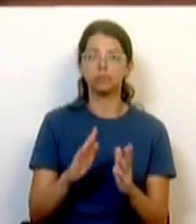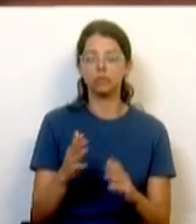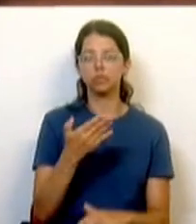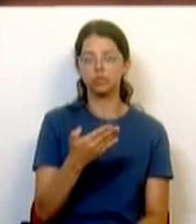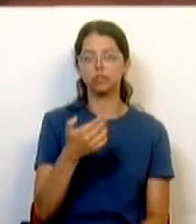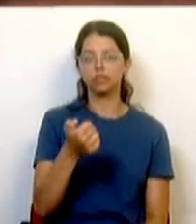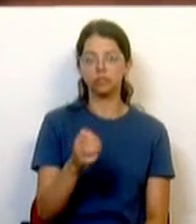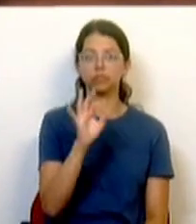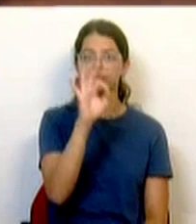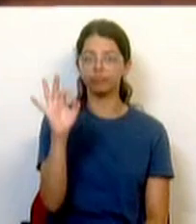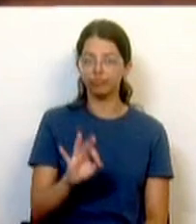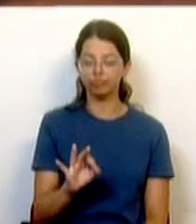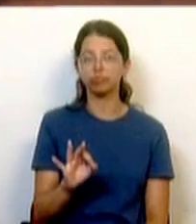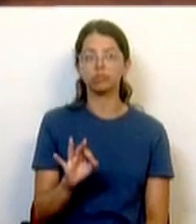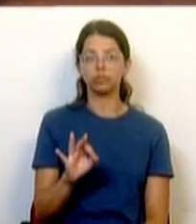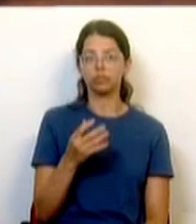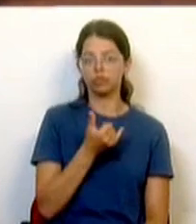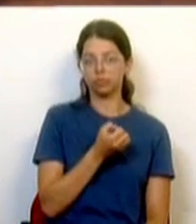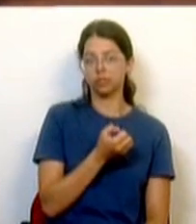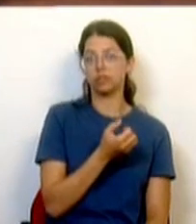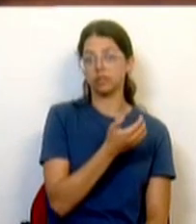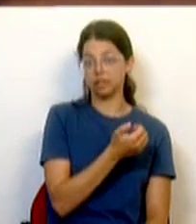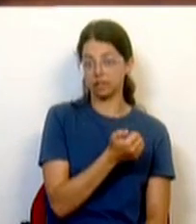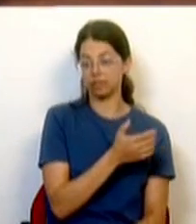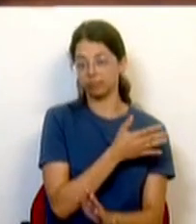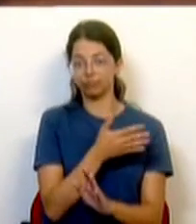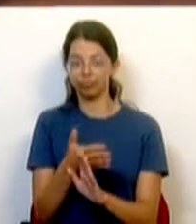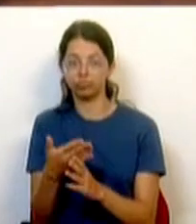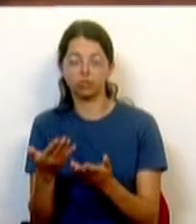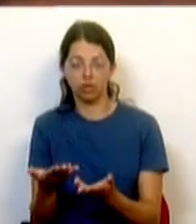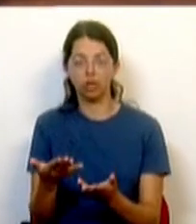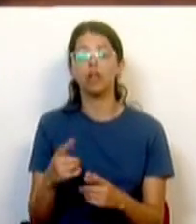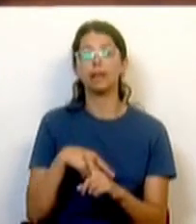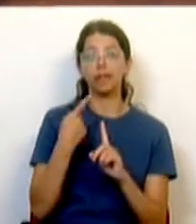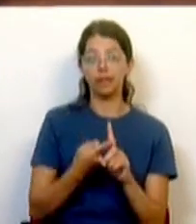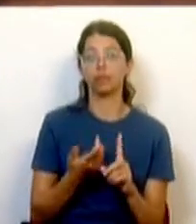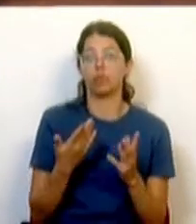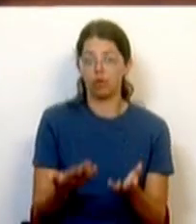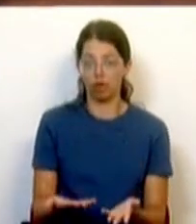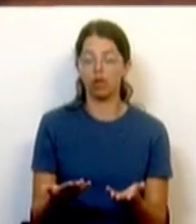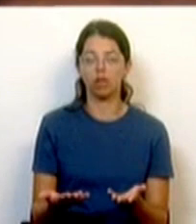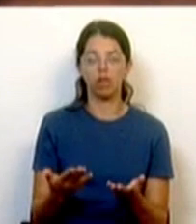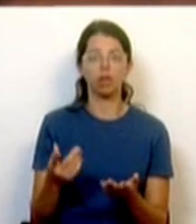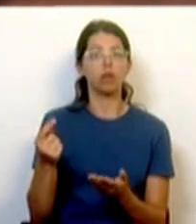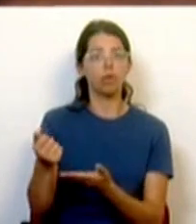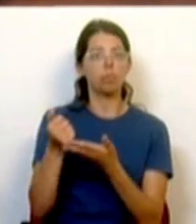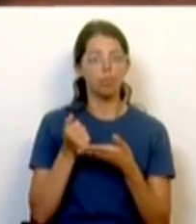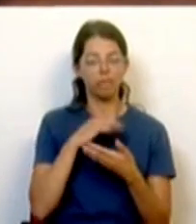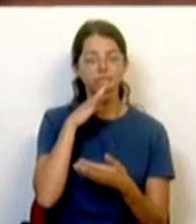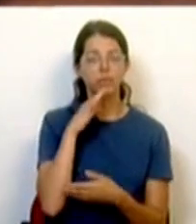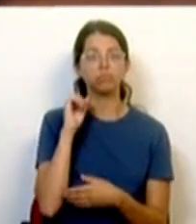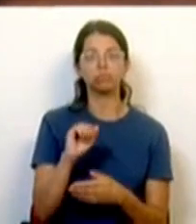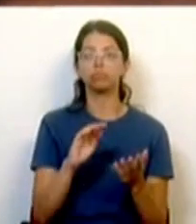75% desde 2015. O investimento este ano, o abono de família está em cerca de,